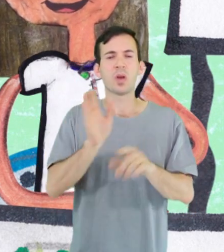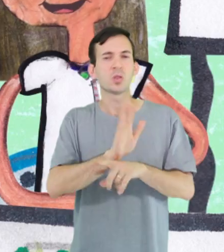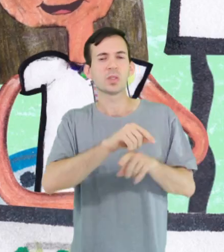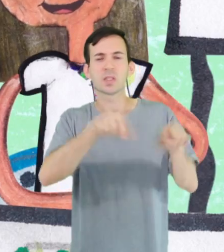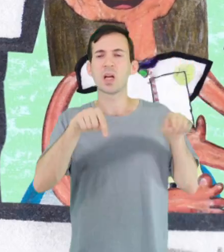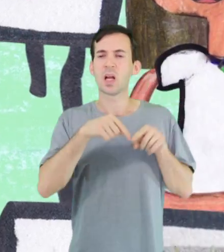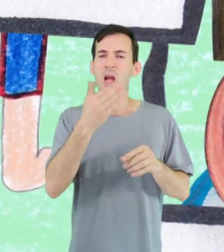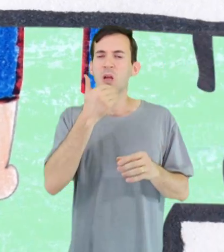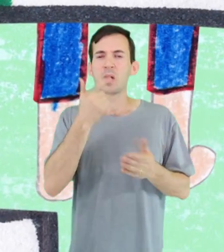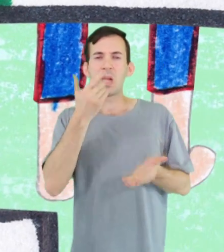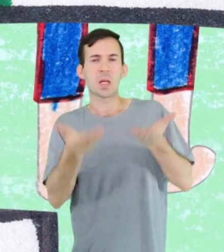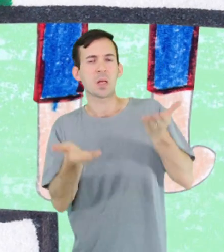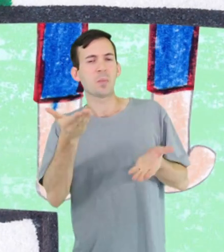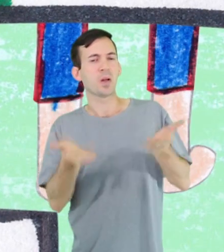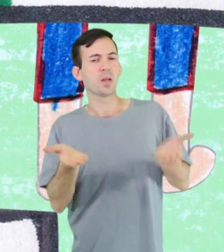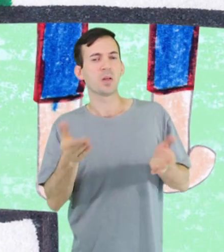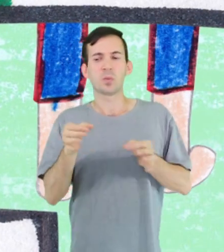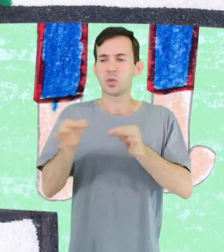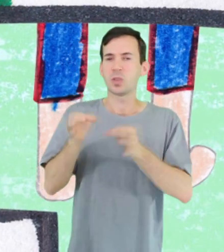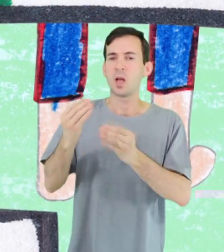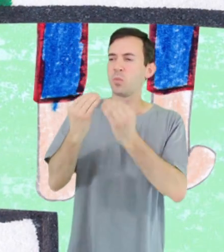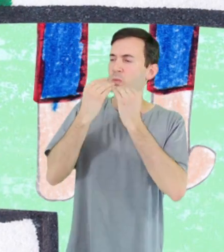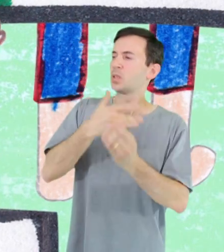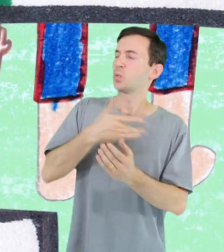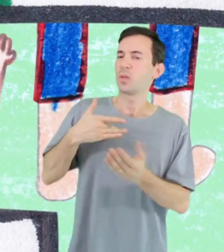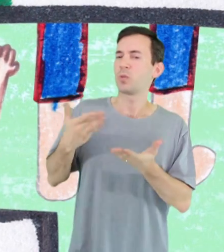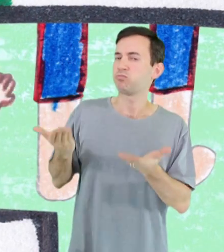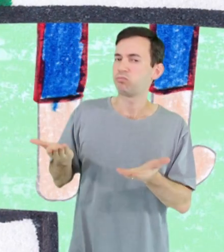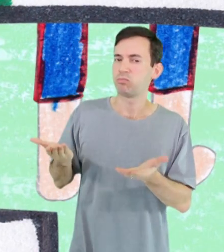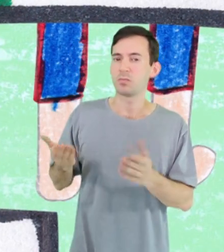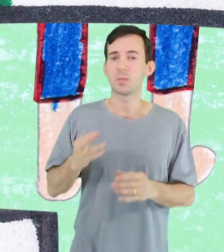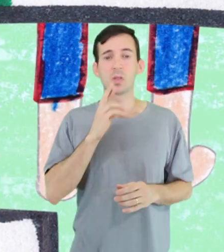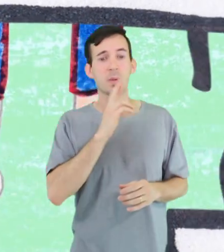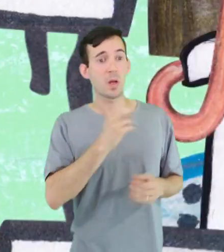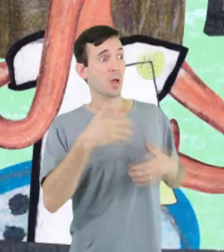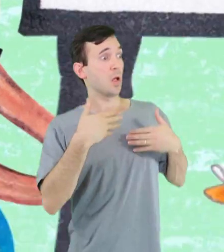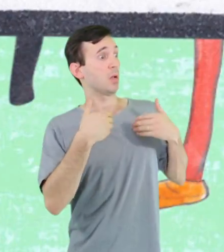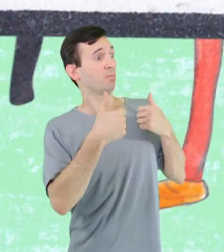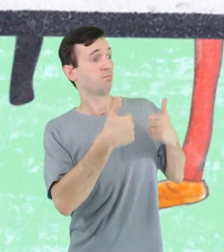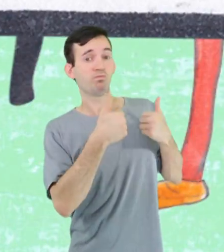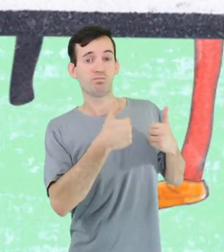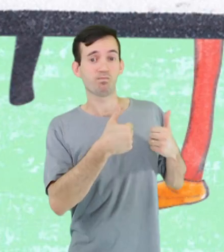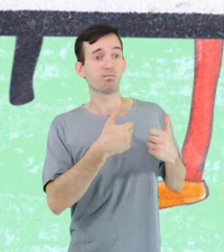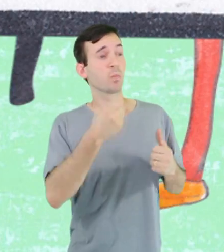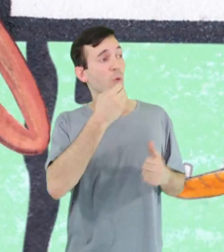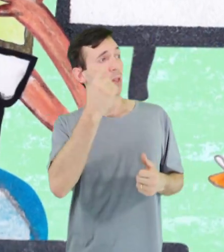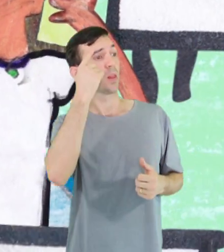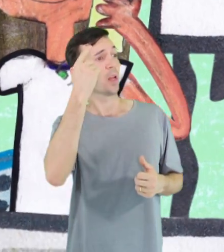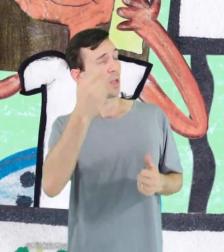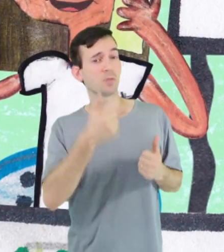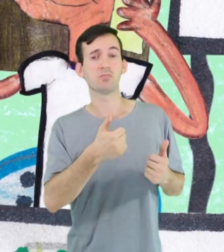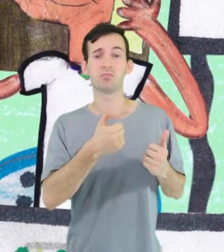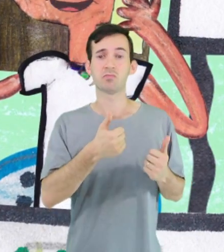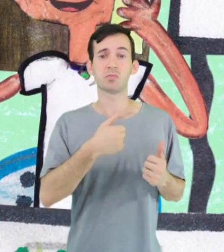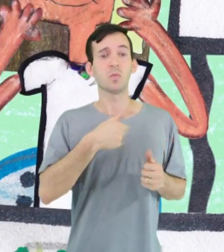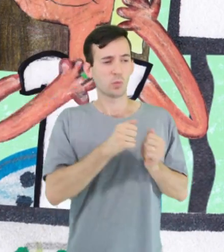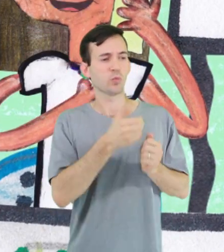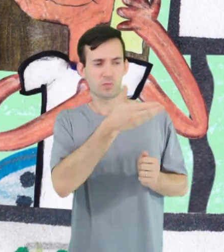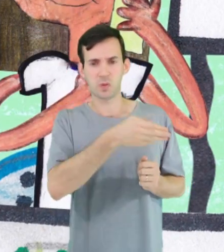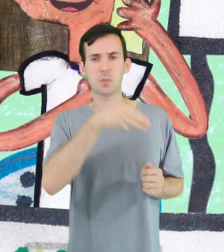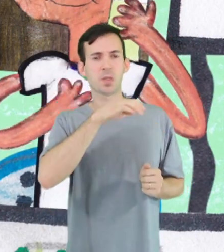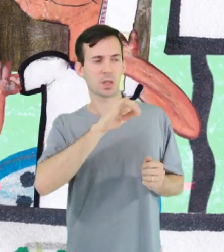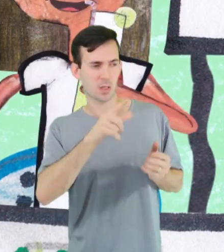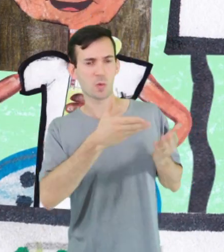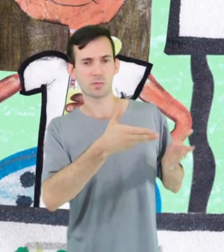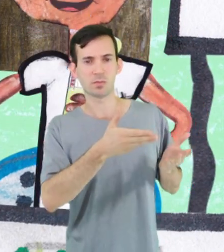mais equilibrada? Que tal o projeto Lancheira Saudável? E ela respondeu empolgada. Boa ideia!